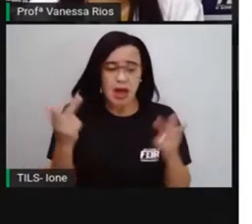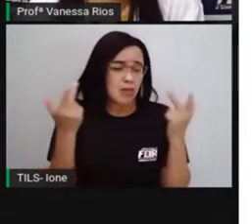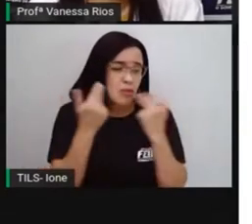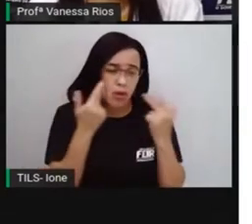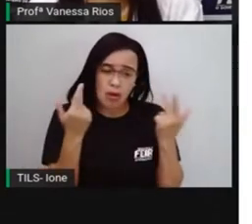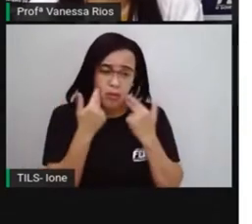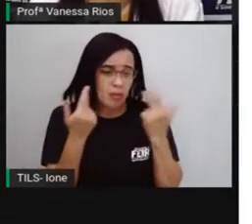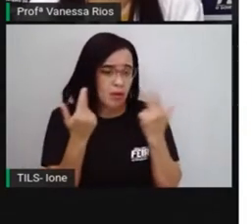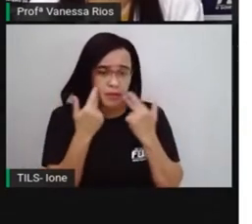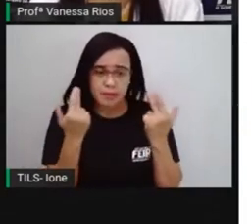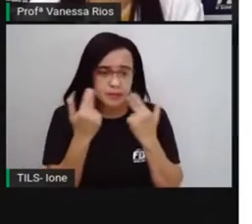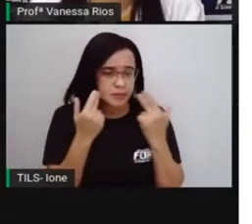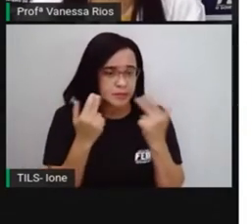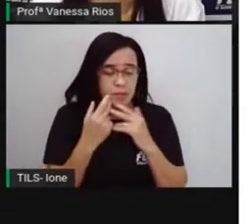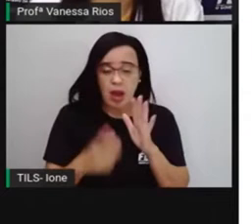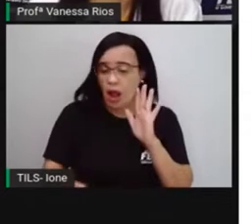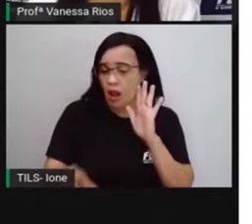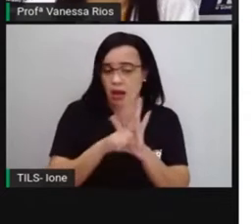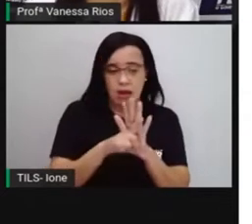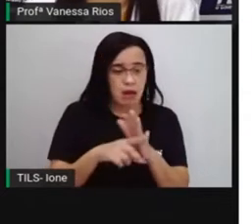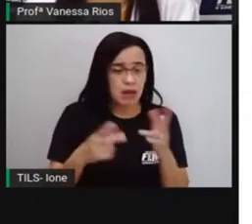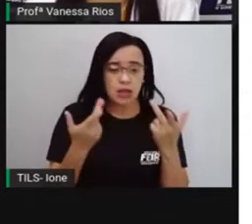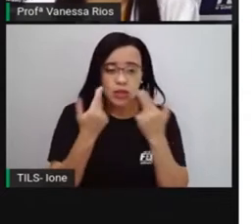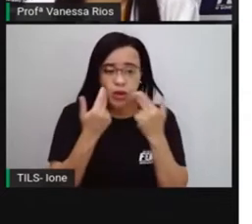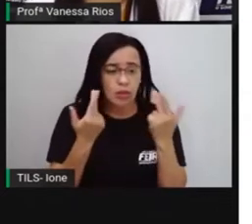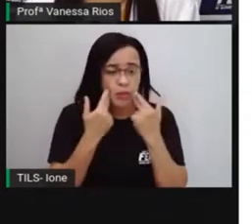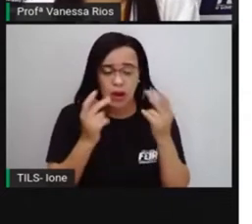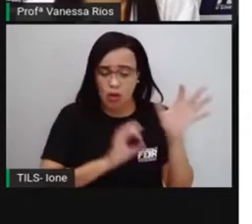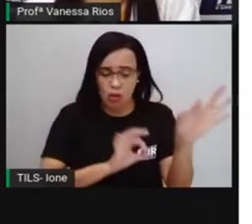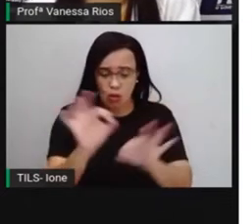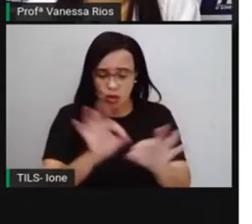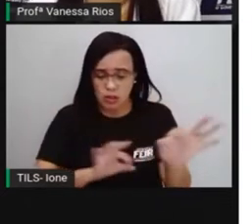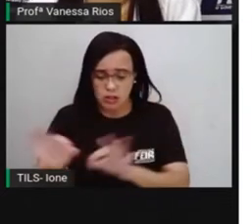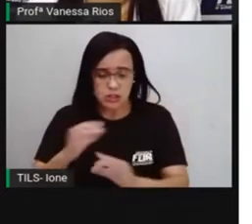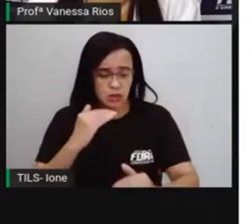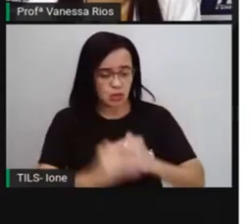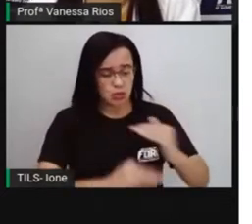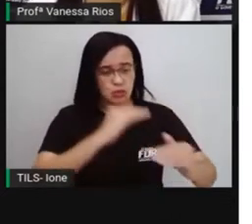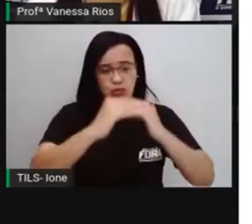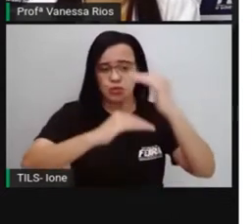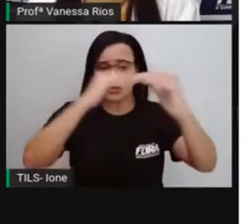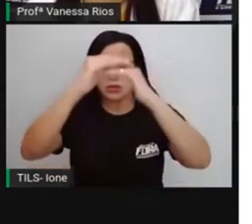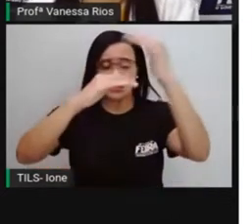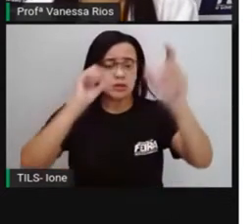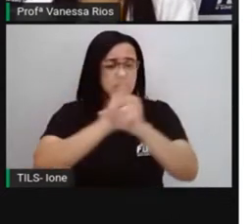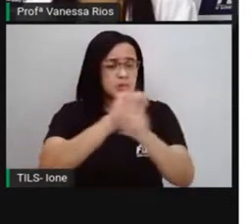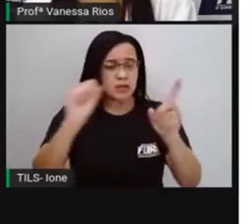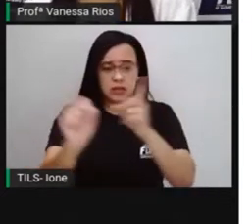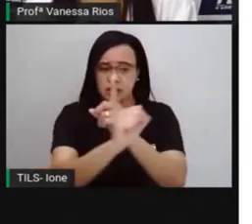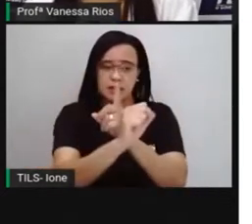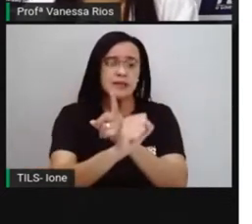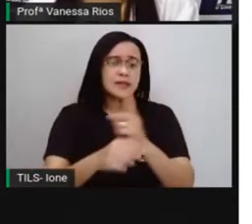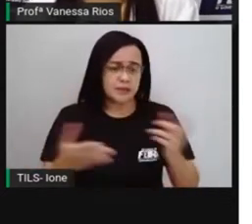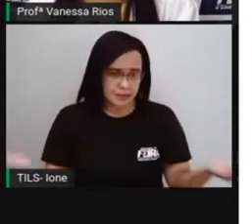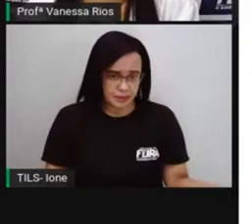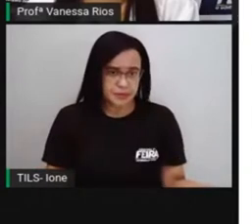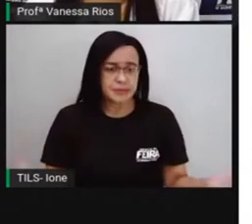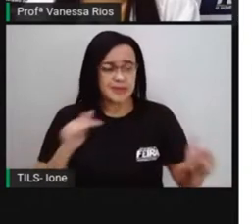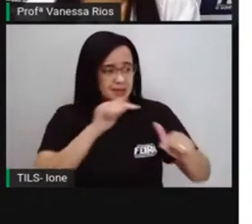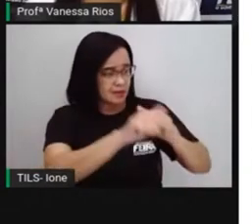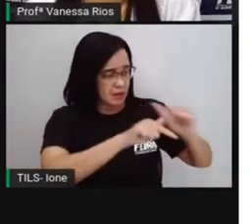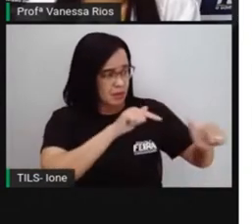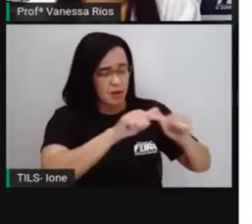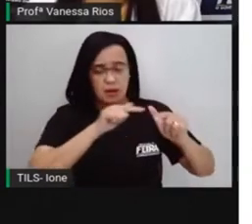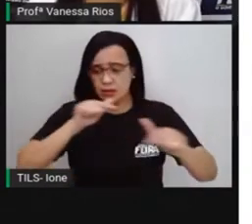constituição, Da construção, da organização das sociedades. Não aí como um trabalho